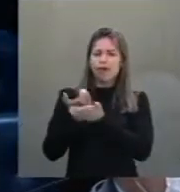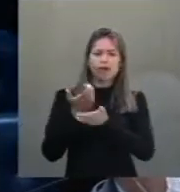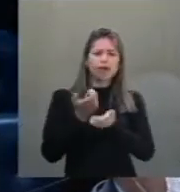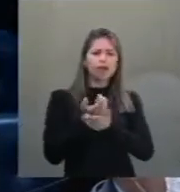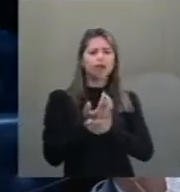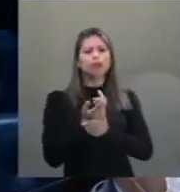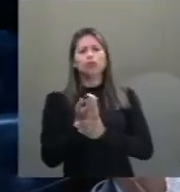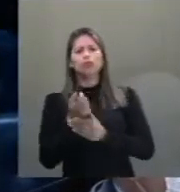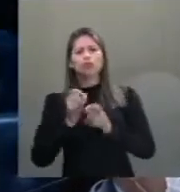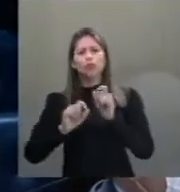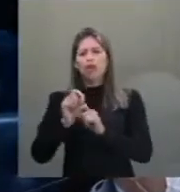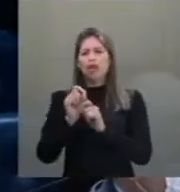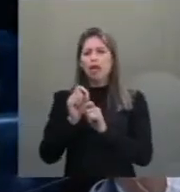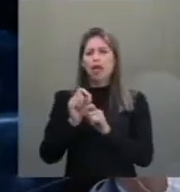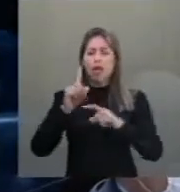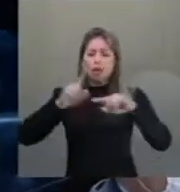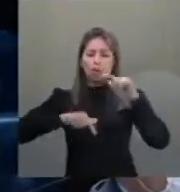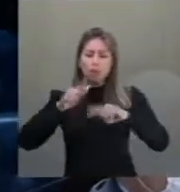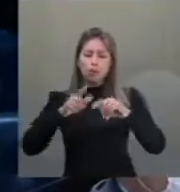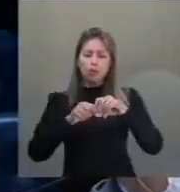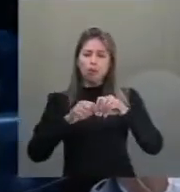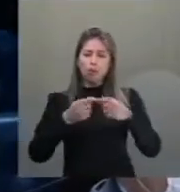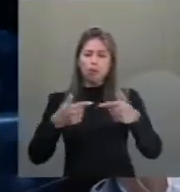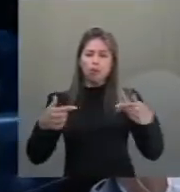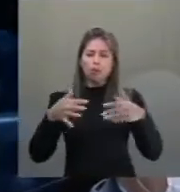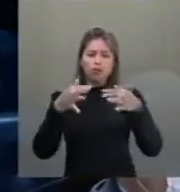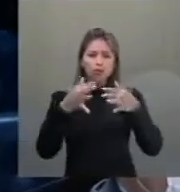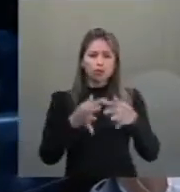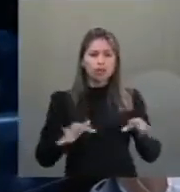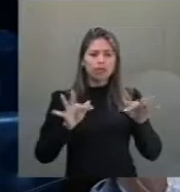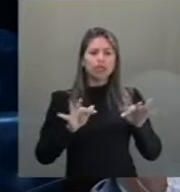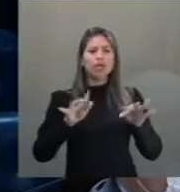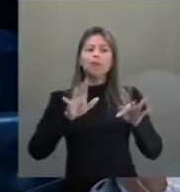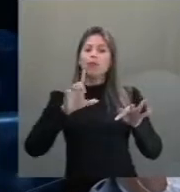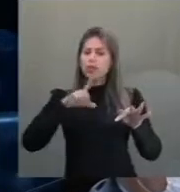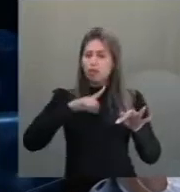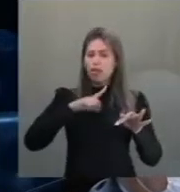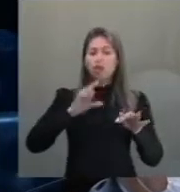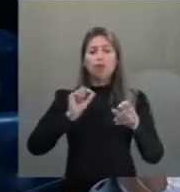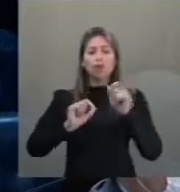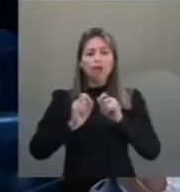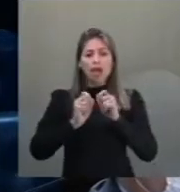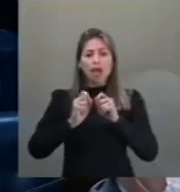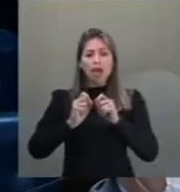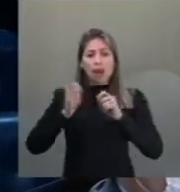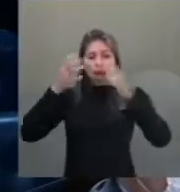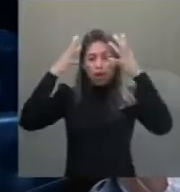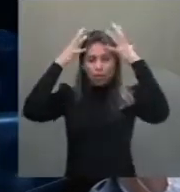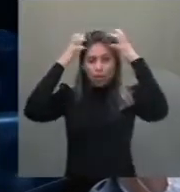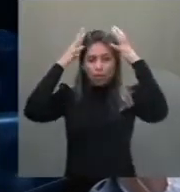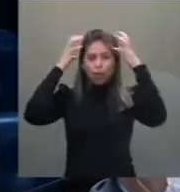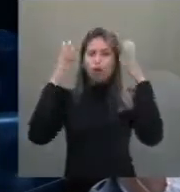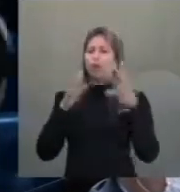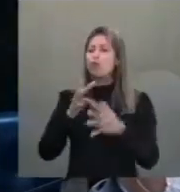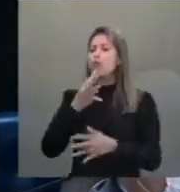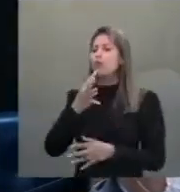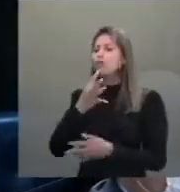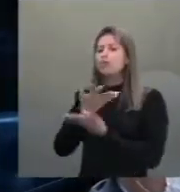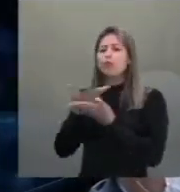simples que são produzidos ou produzíveis a nível local, com capilaridade, com conhecimento muito maior das